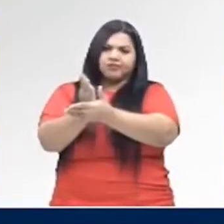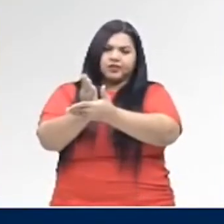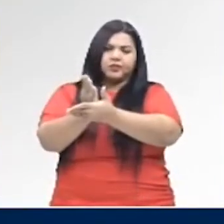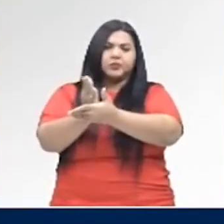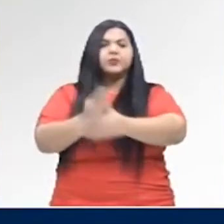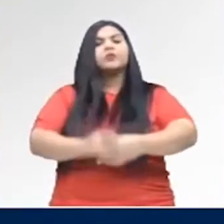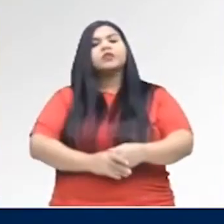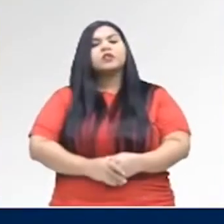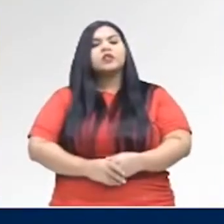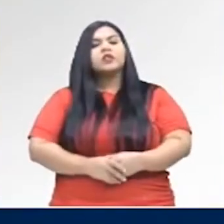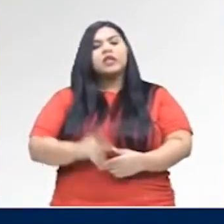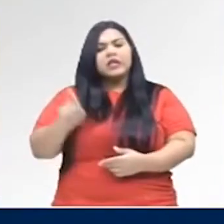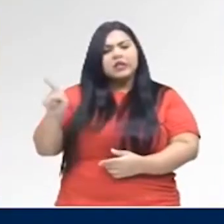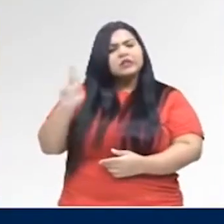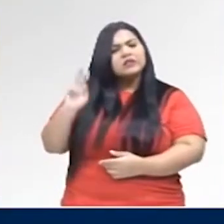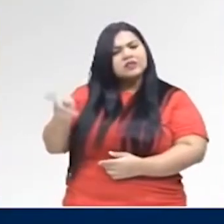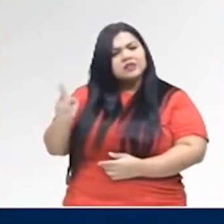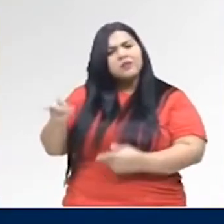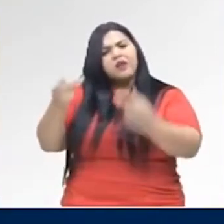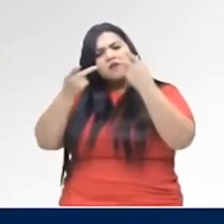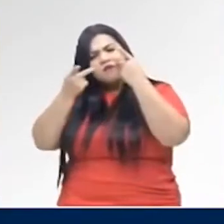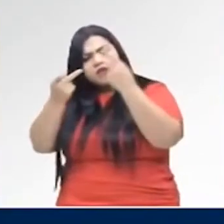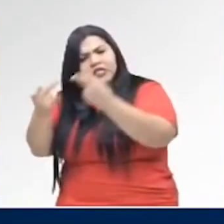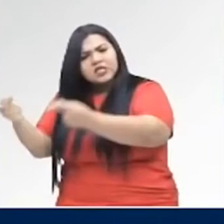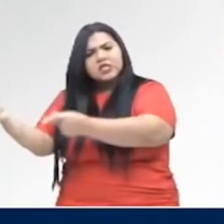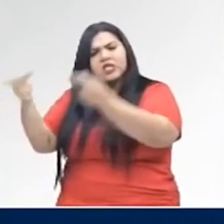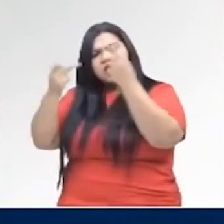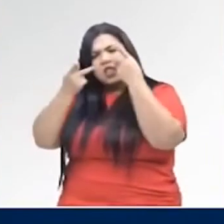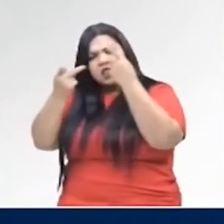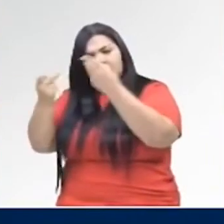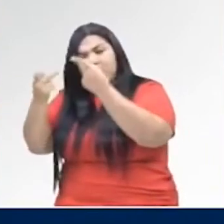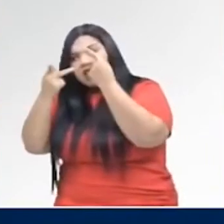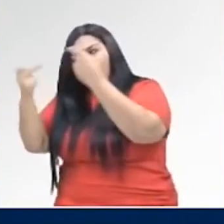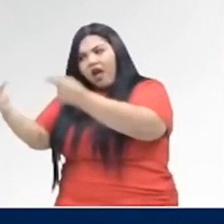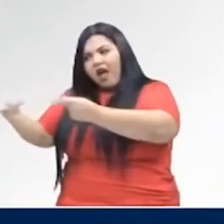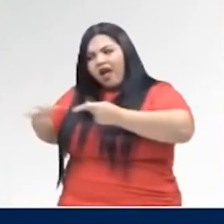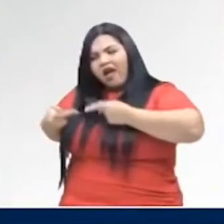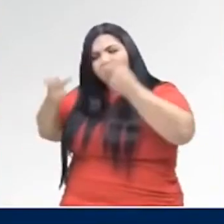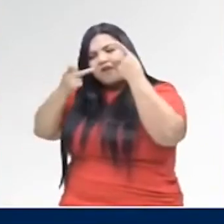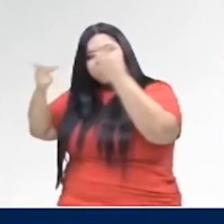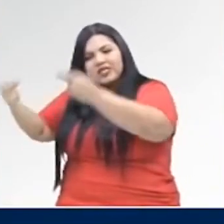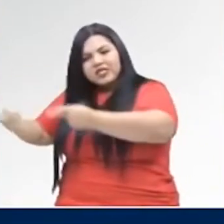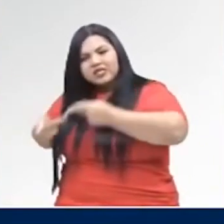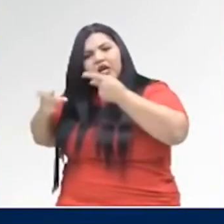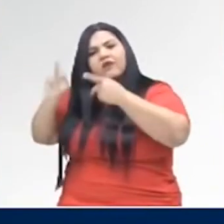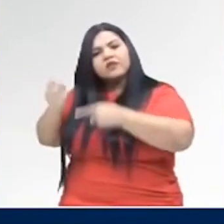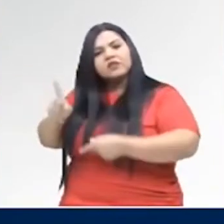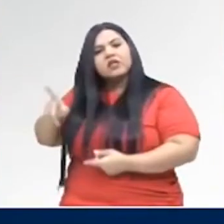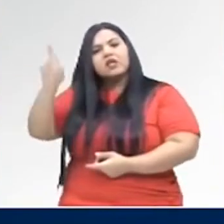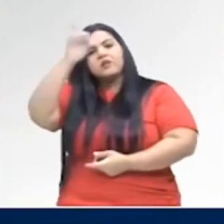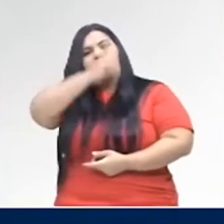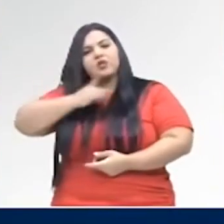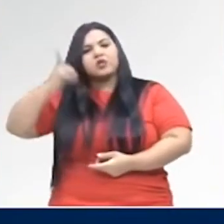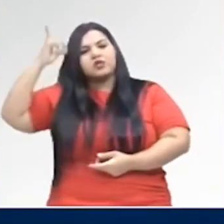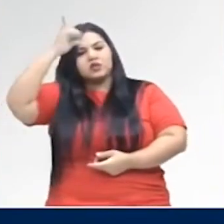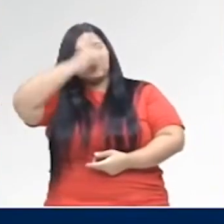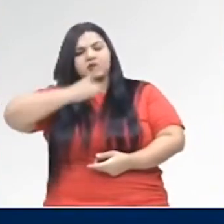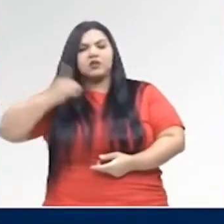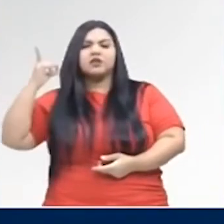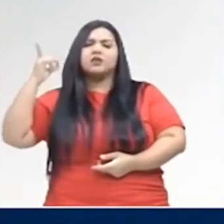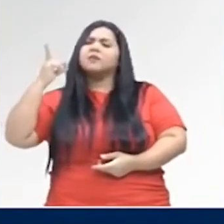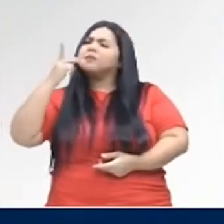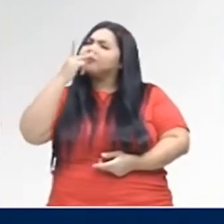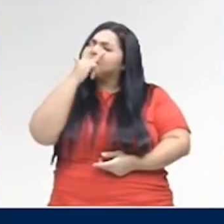Exemplo, ele sempre me visitava aos domingos. Dá a ideia de ele sempre me visitava.